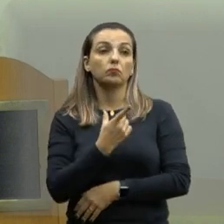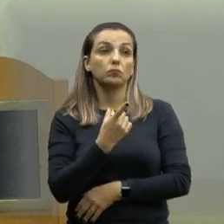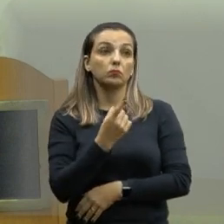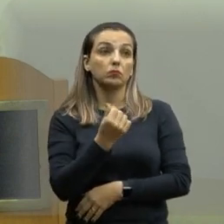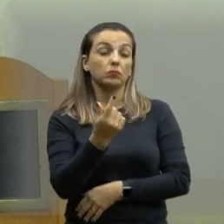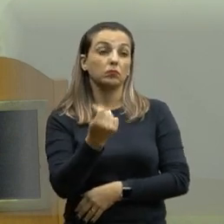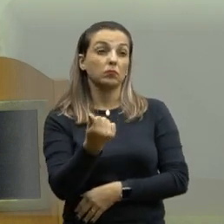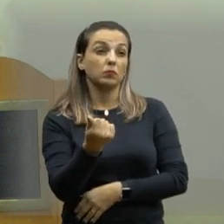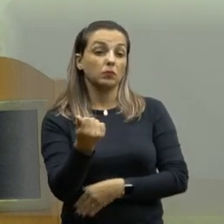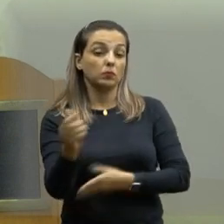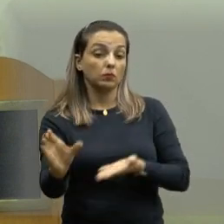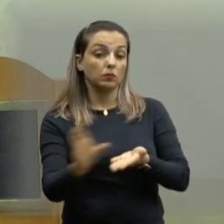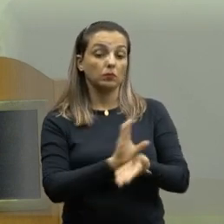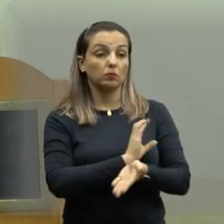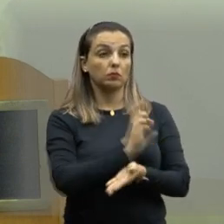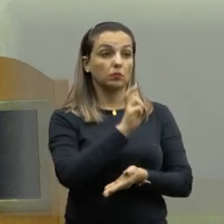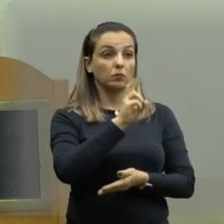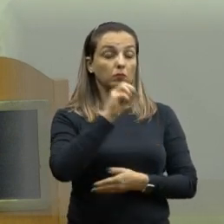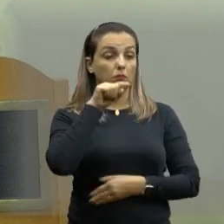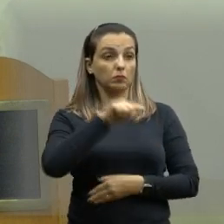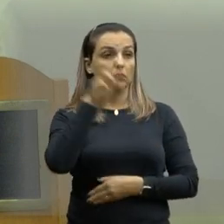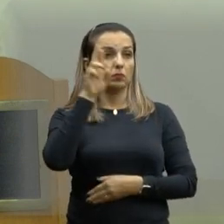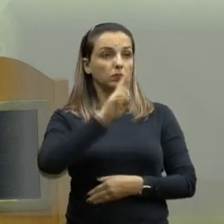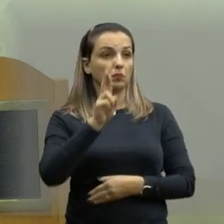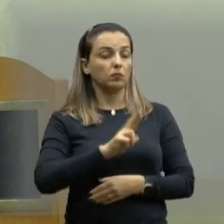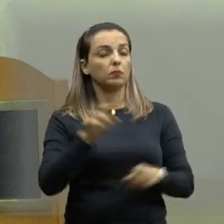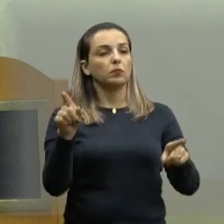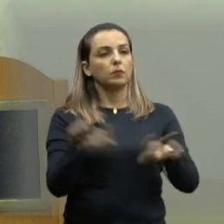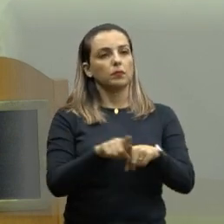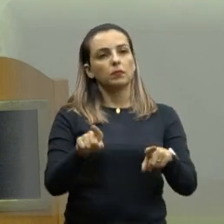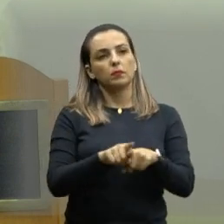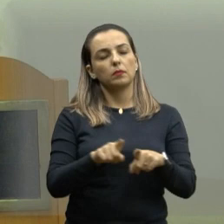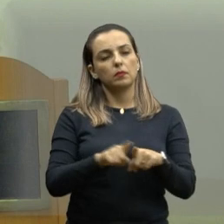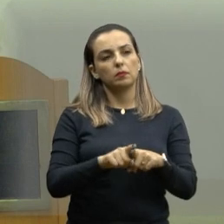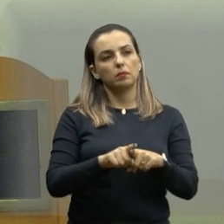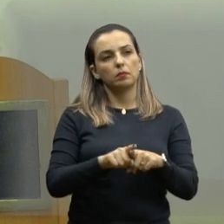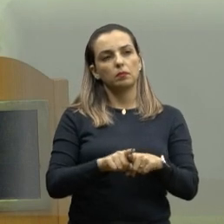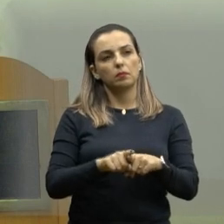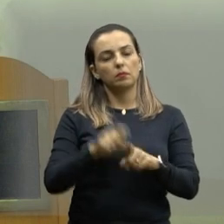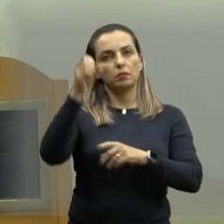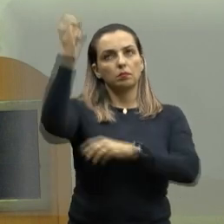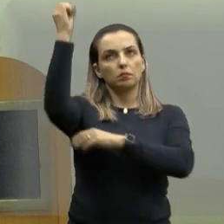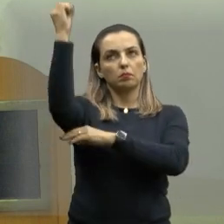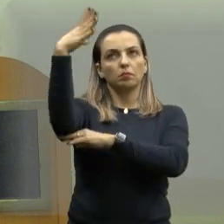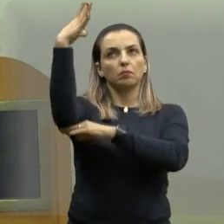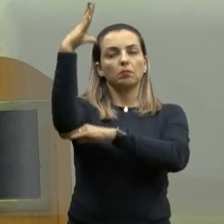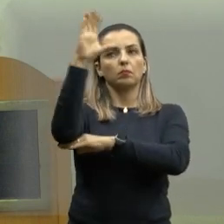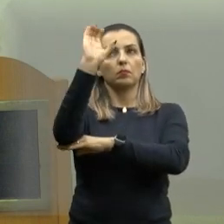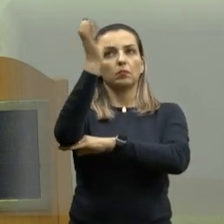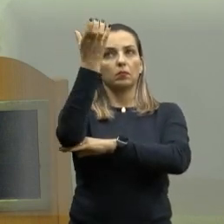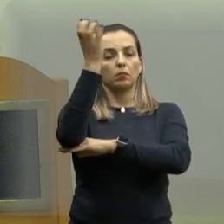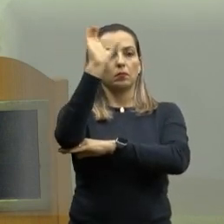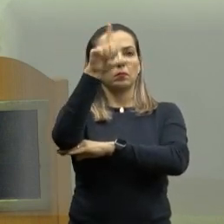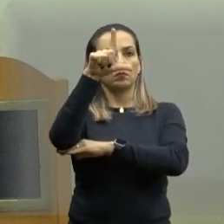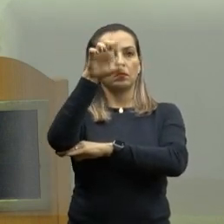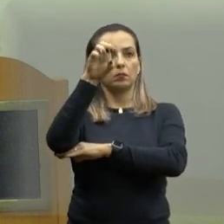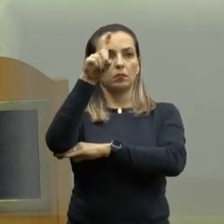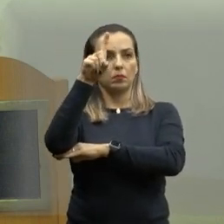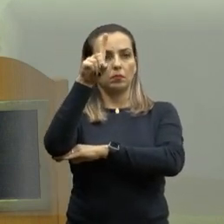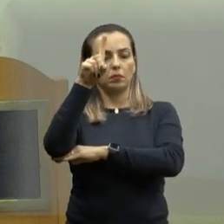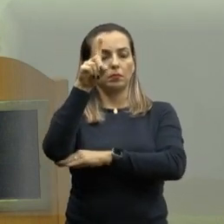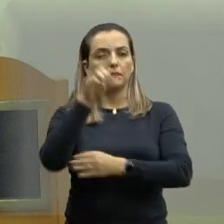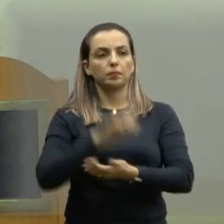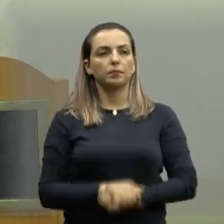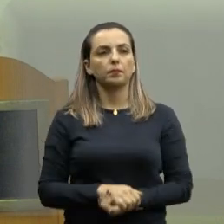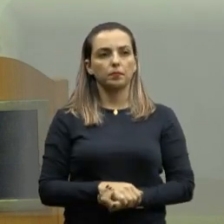de 50 mil, via Finiza, e também a troca das iluminações por lâmpadas LED, ali